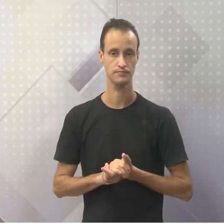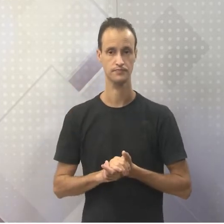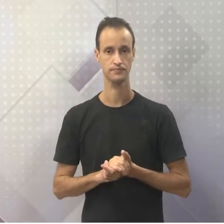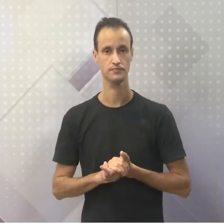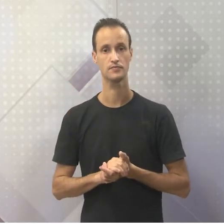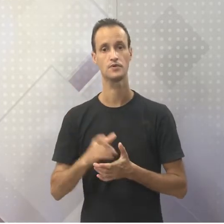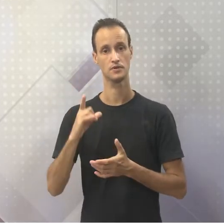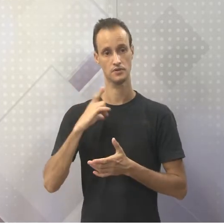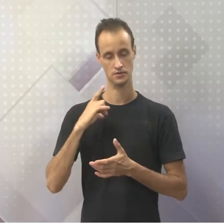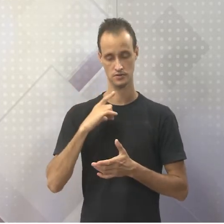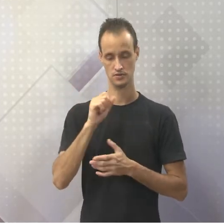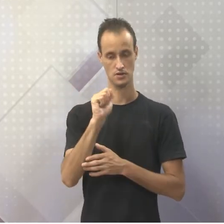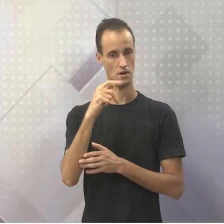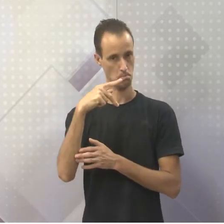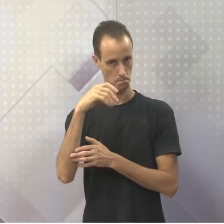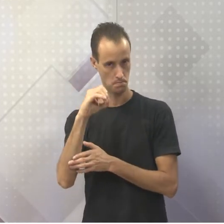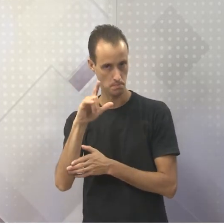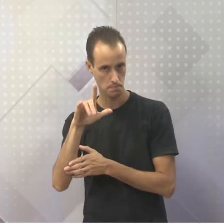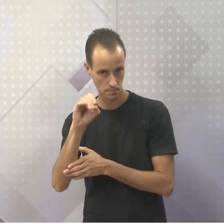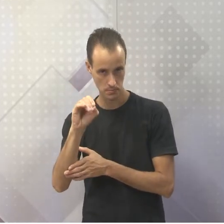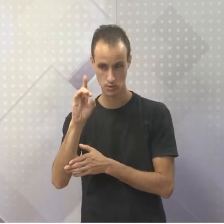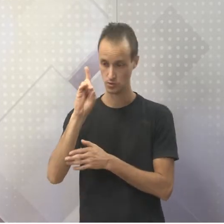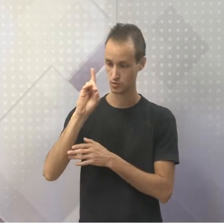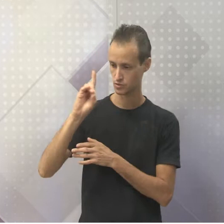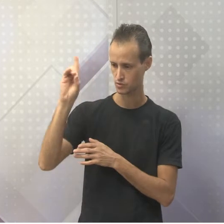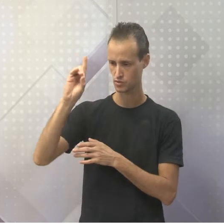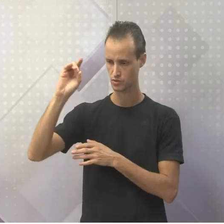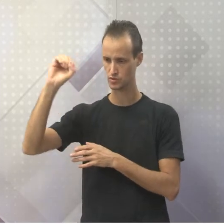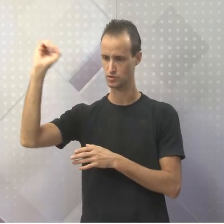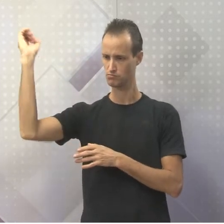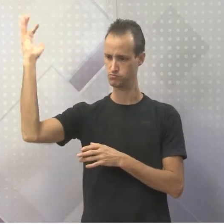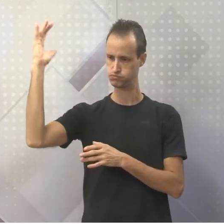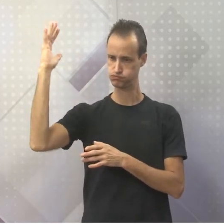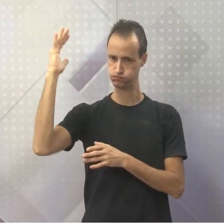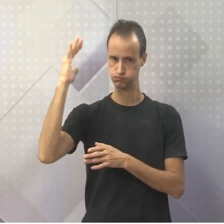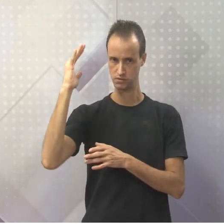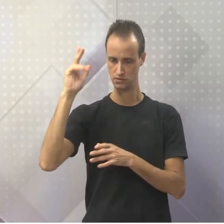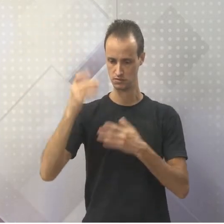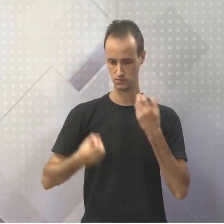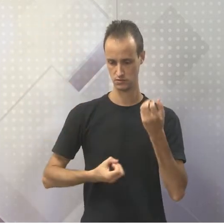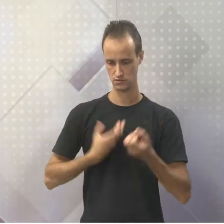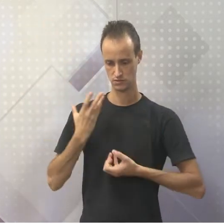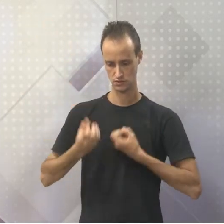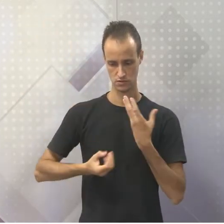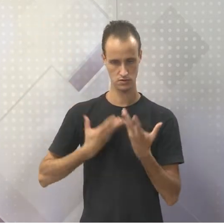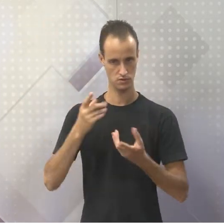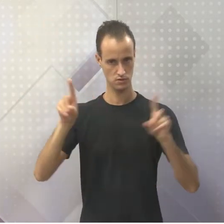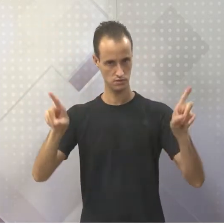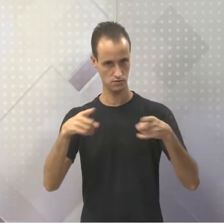Tem Apolo, Deus da luz, poesia e da música.